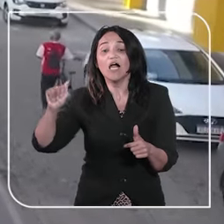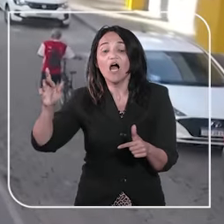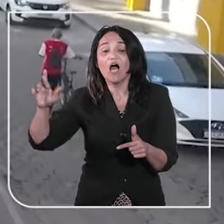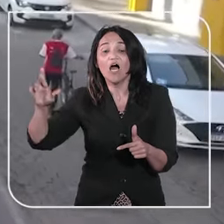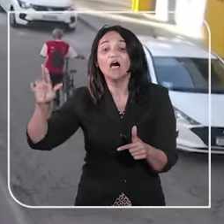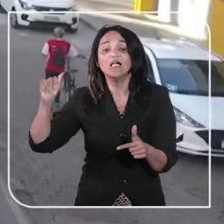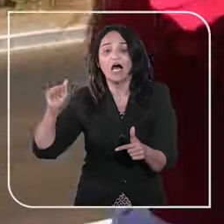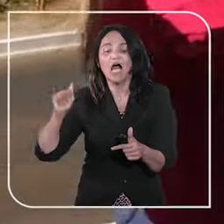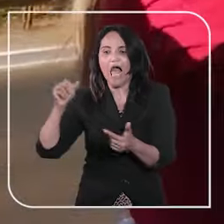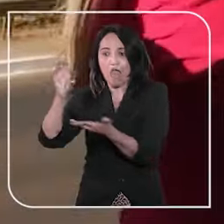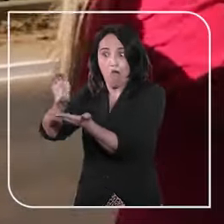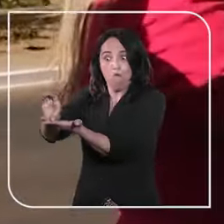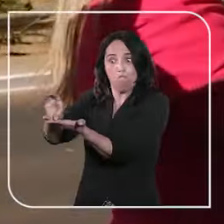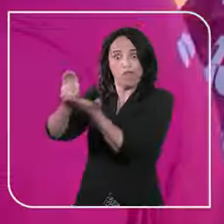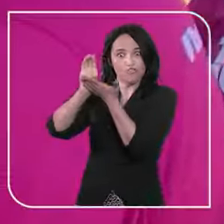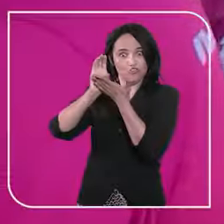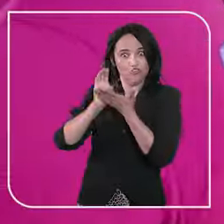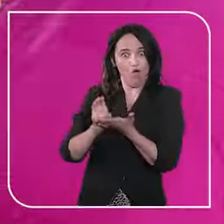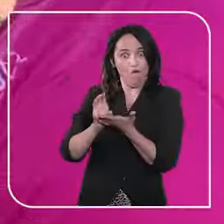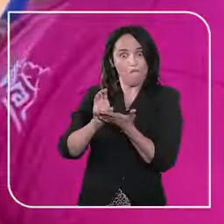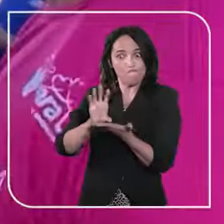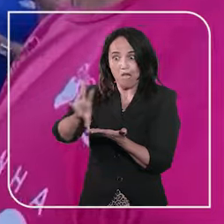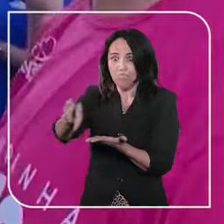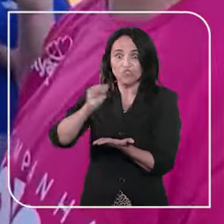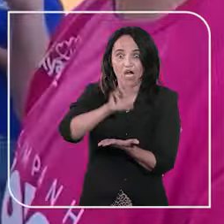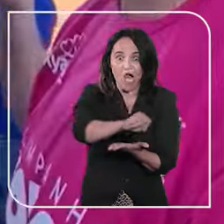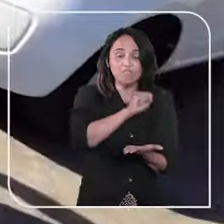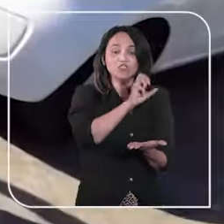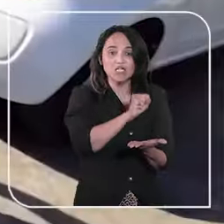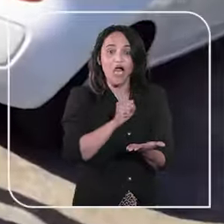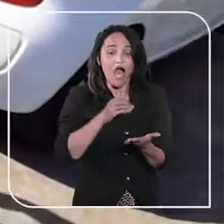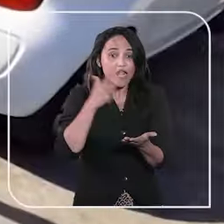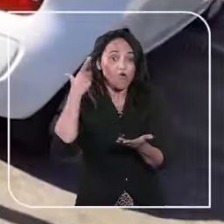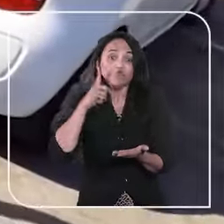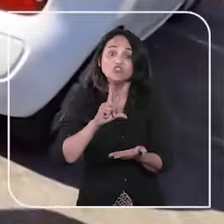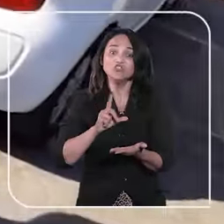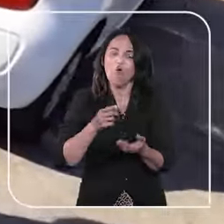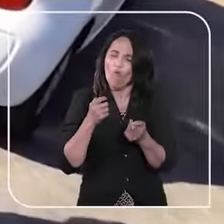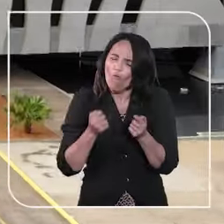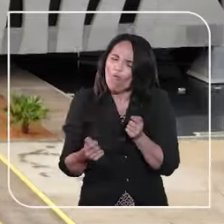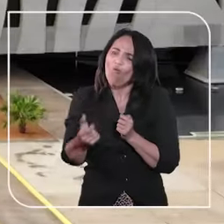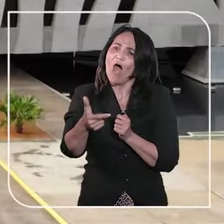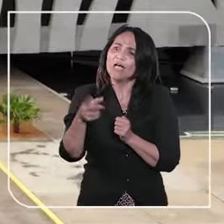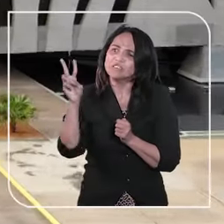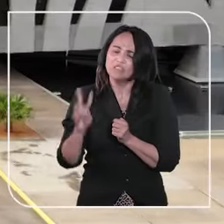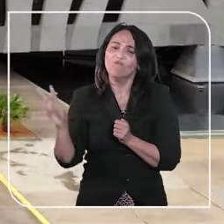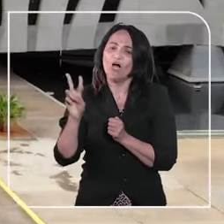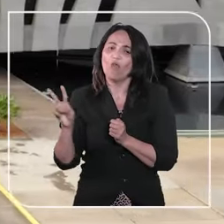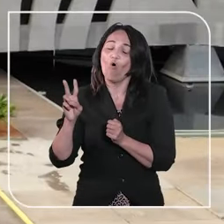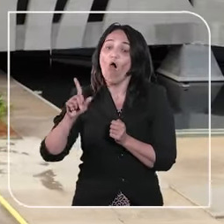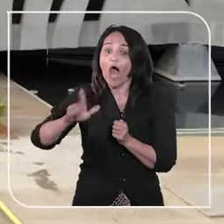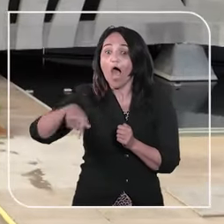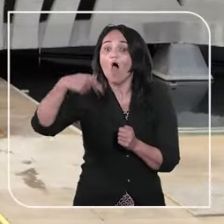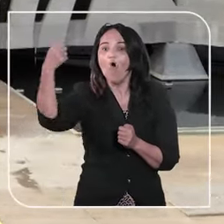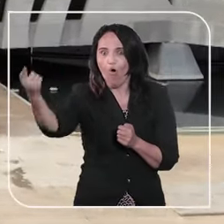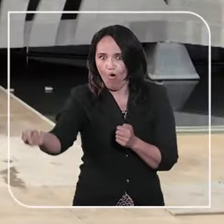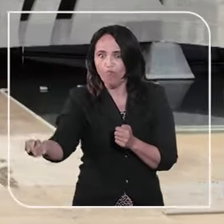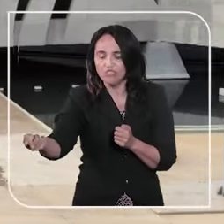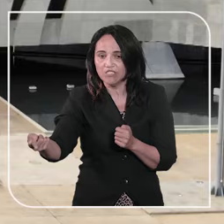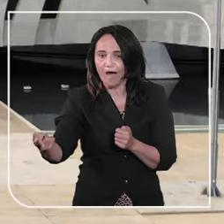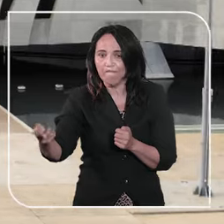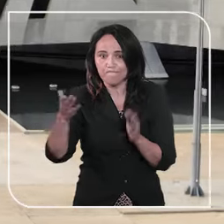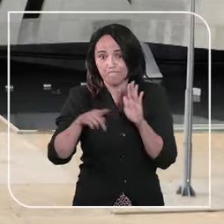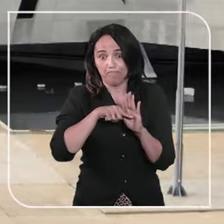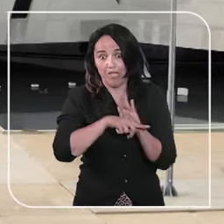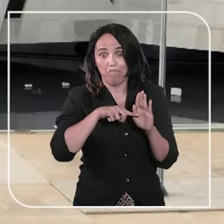fundos para o Zongensma e conseguiu quase metade do valor necessário através de doações. A outra metade foi garantida por meio